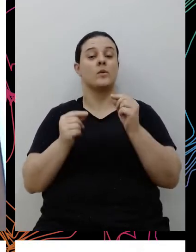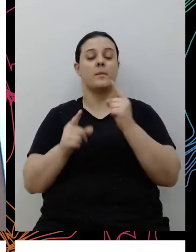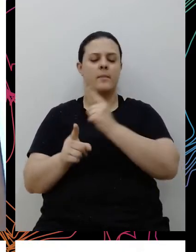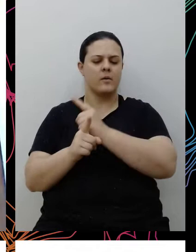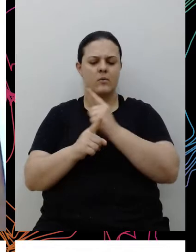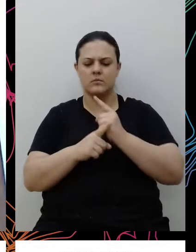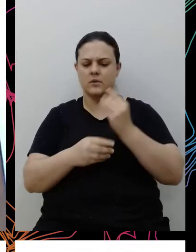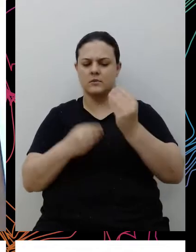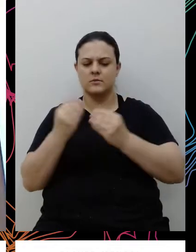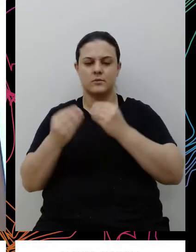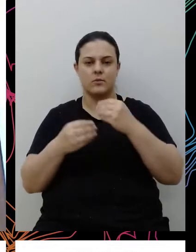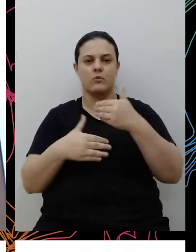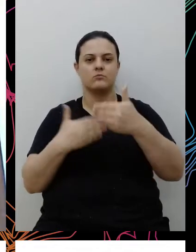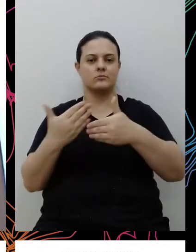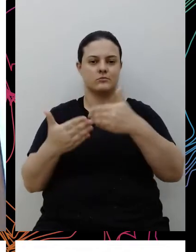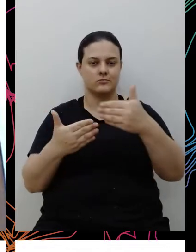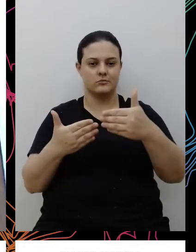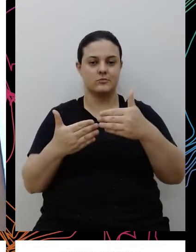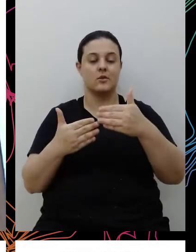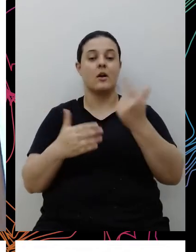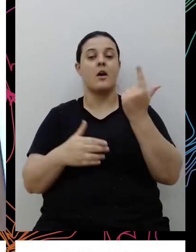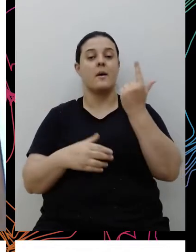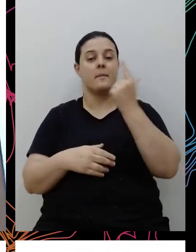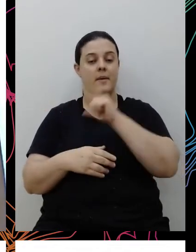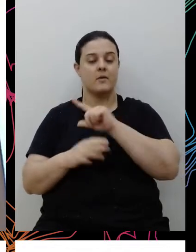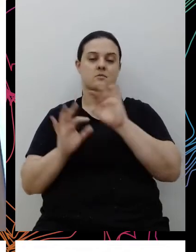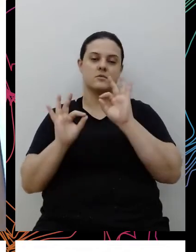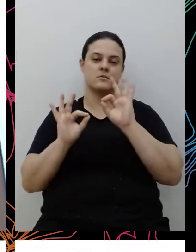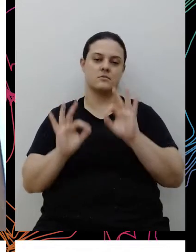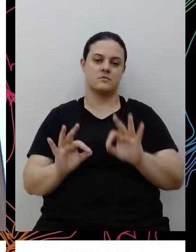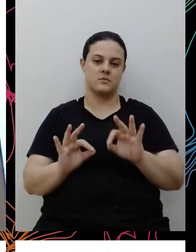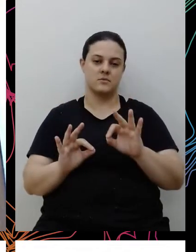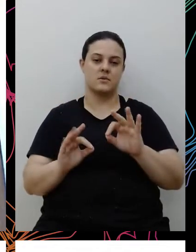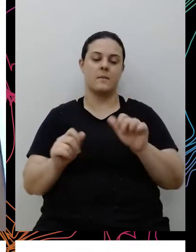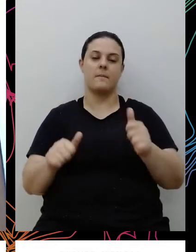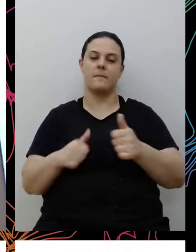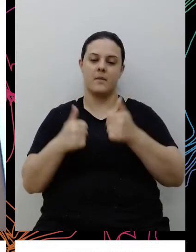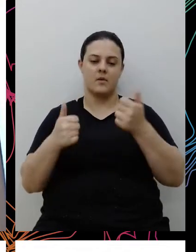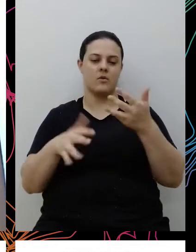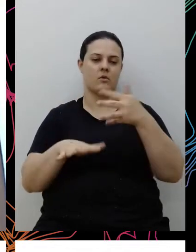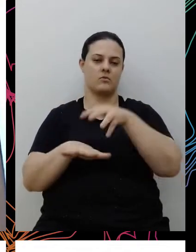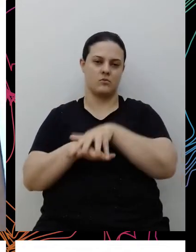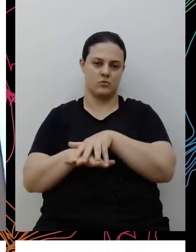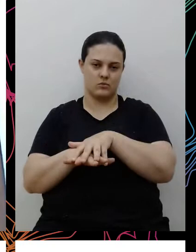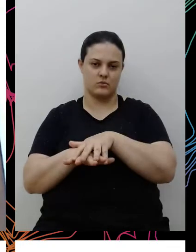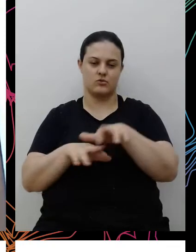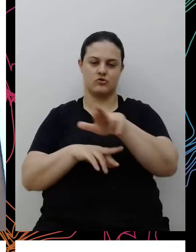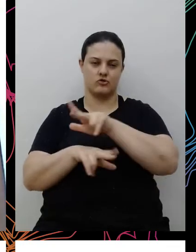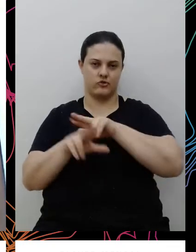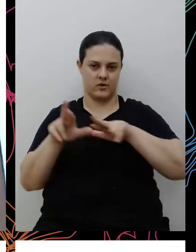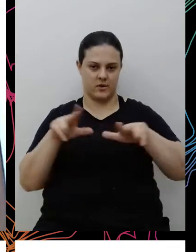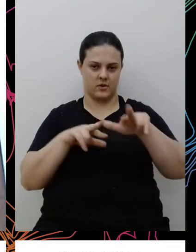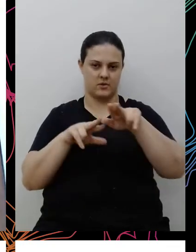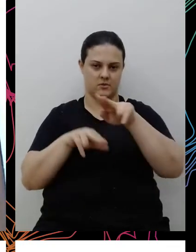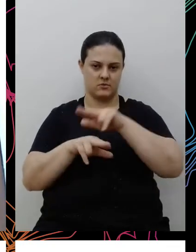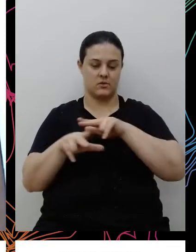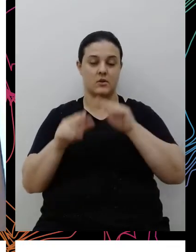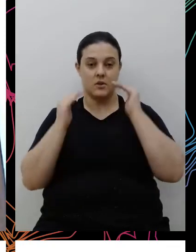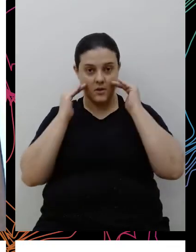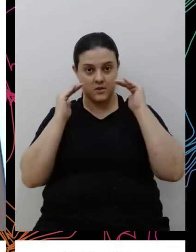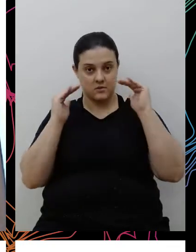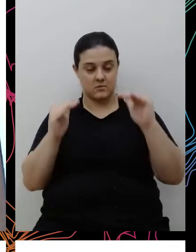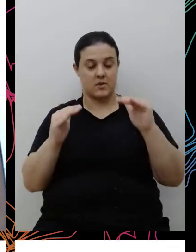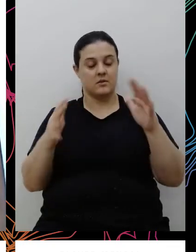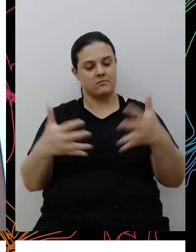que eu coloquei para a gente chegar, de fato, aí num cenário muito mais inclusivo, muito mais diverso, respeitador e